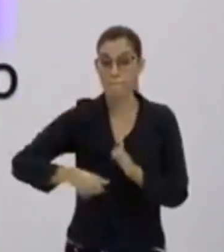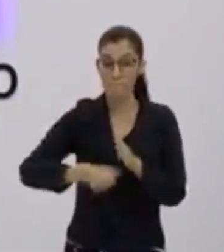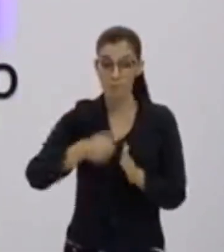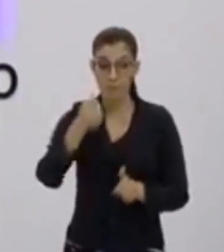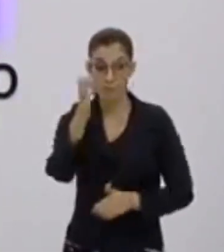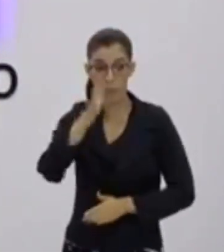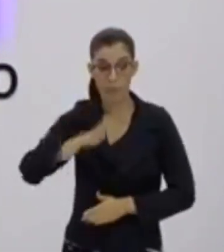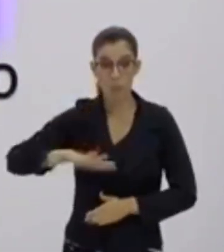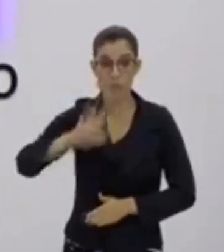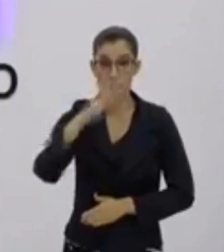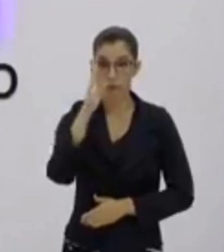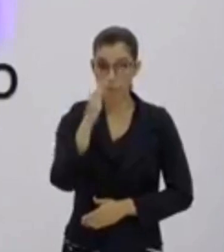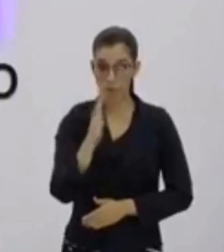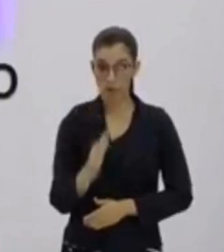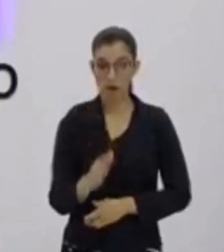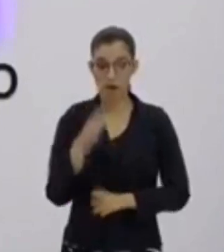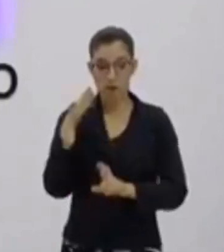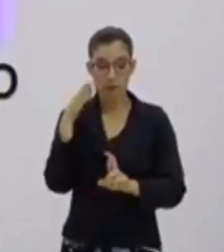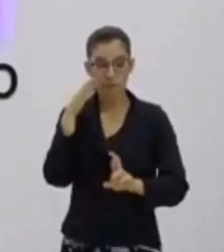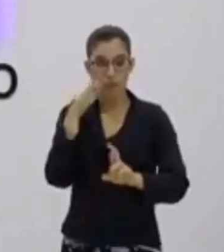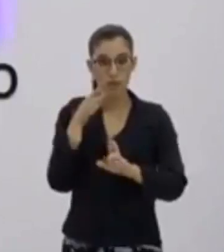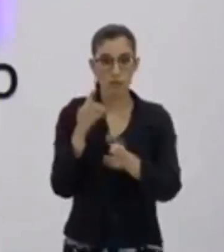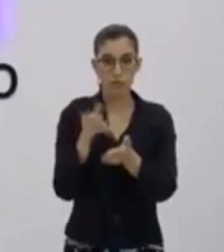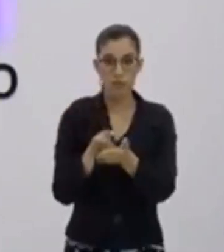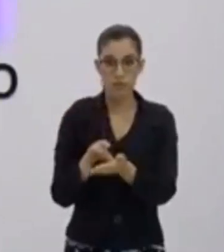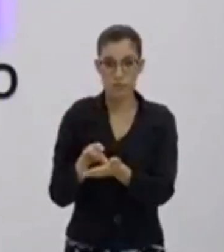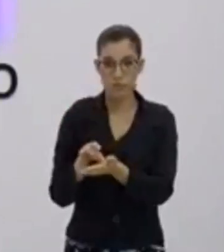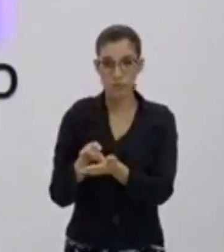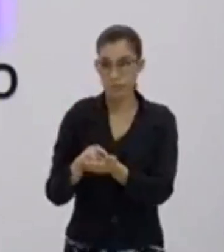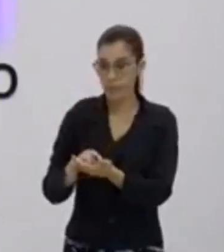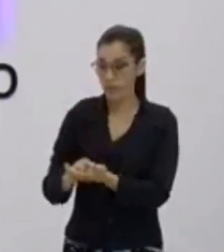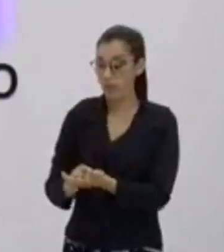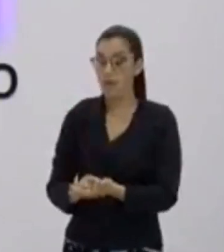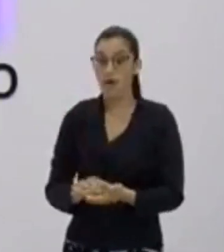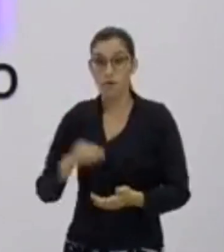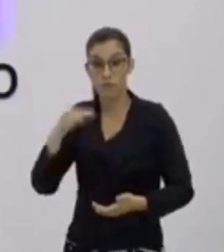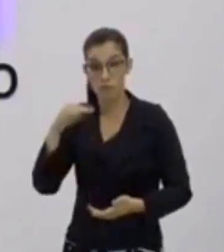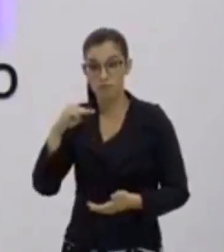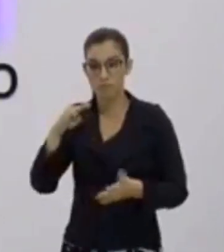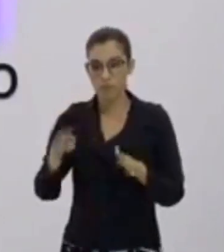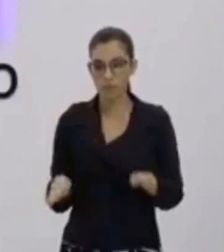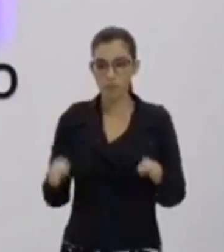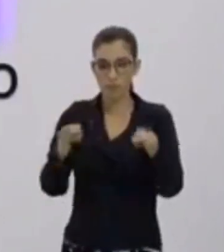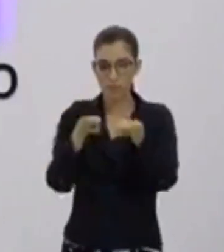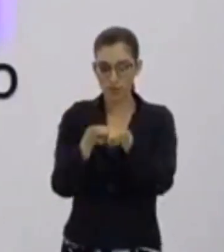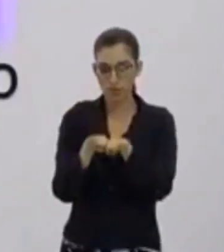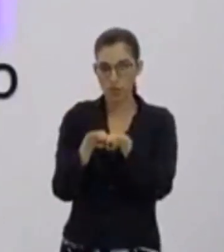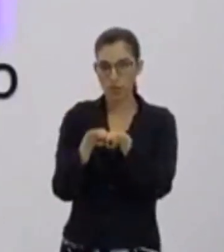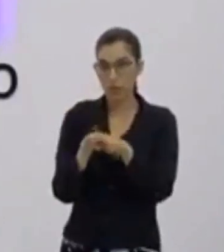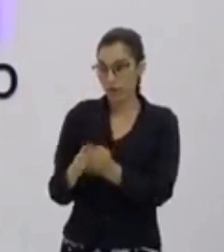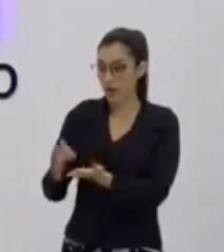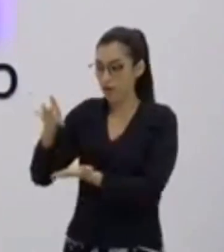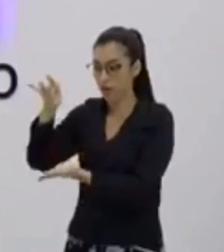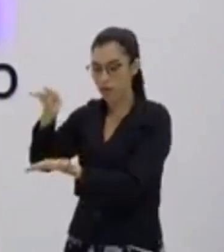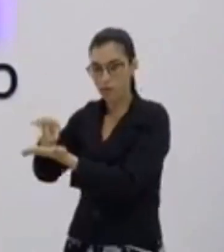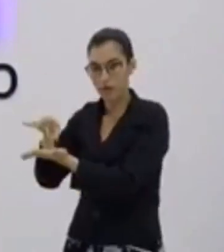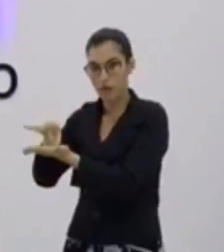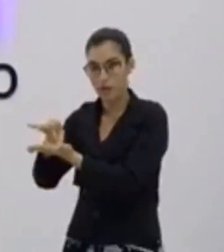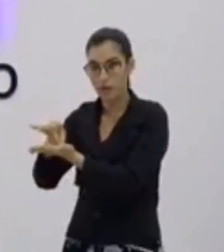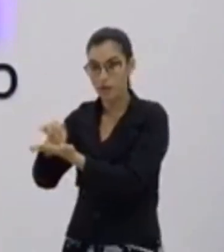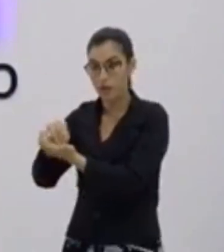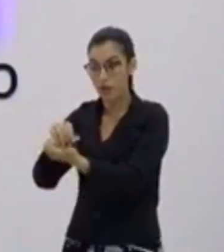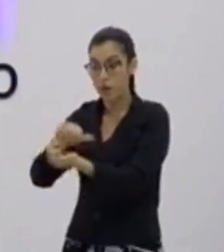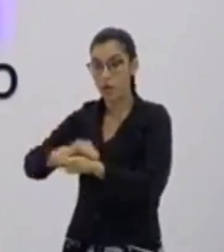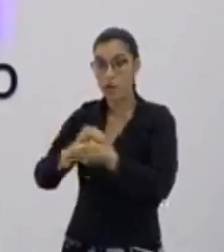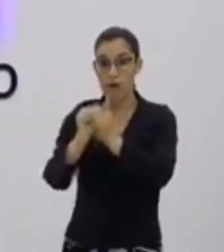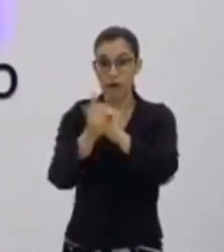representação de uma realidade. Você faz uma proporção matemática entre o real e o representado. Não te esquece que